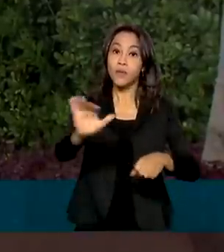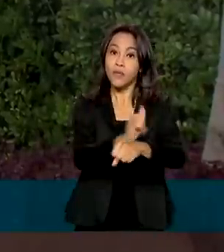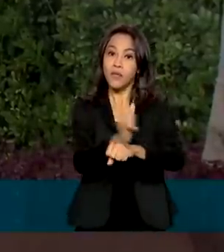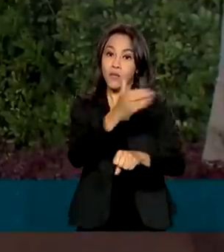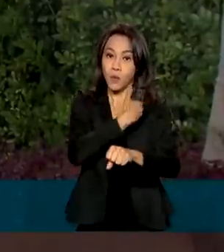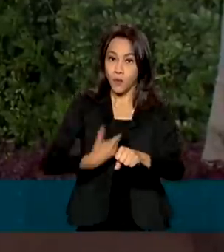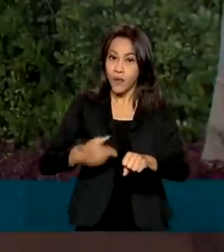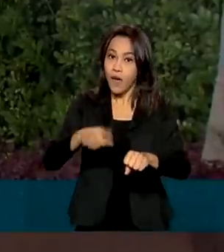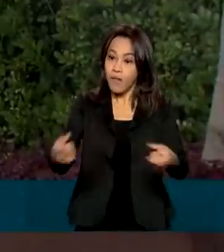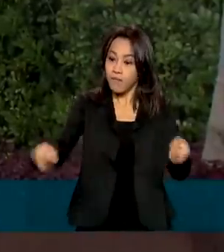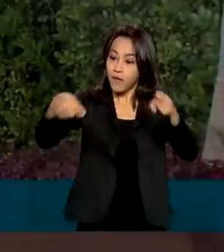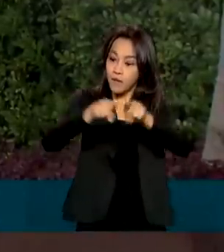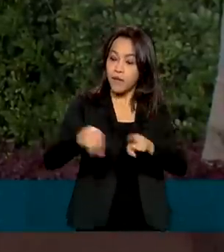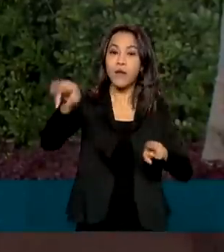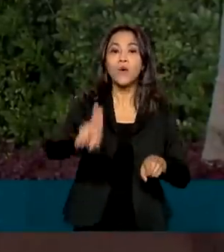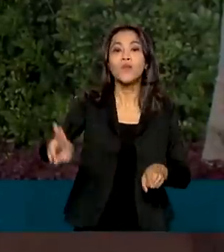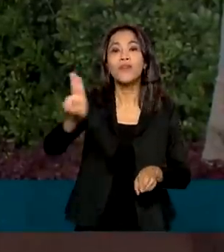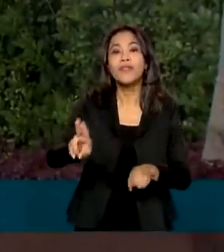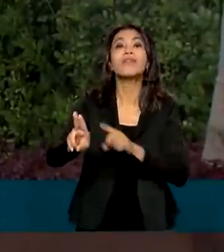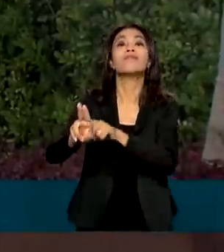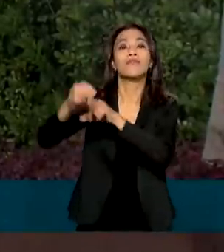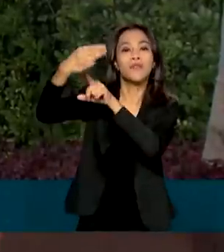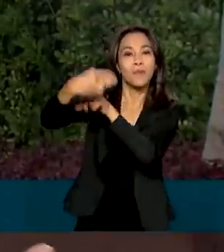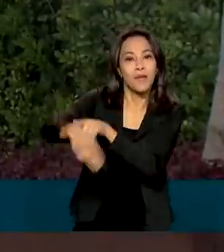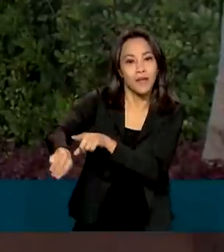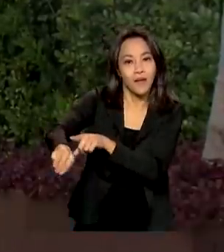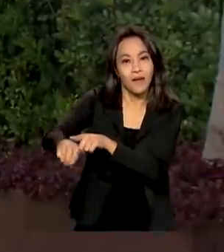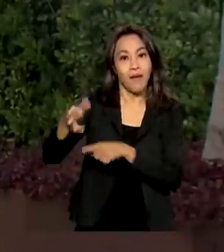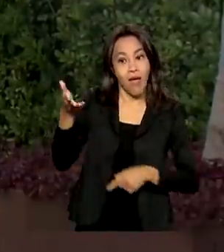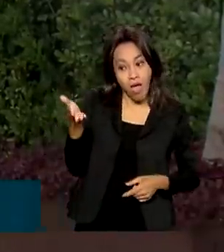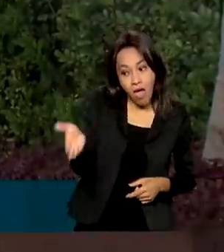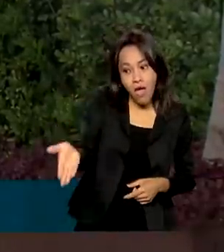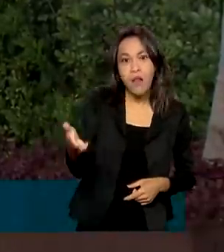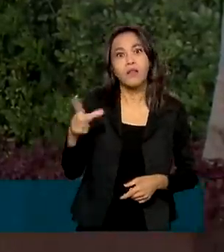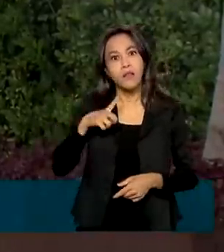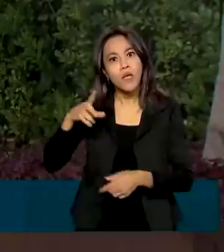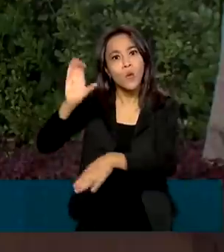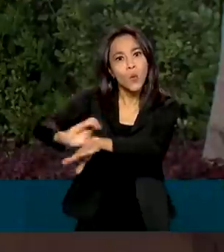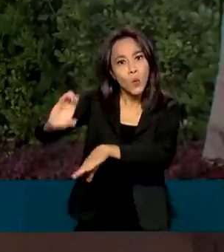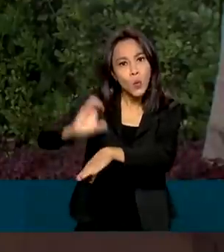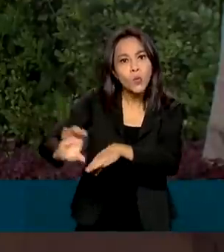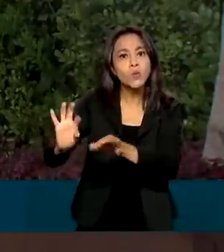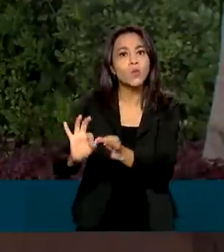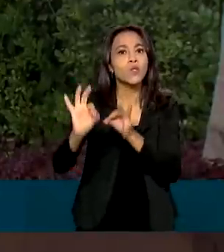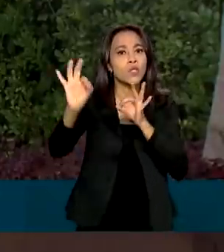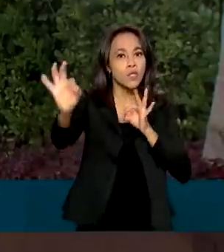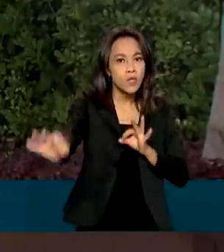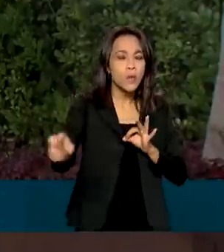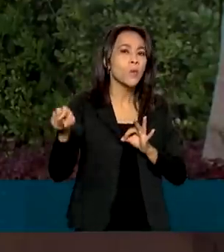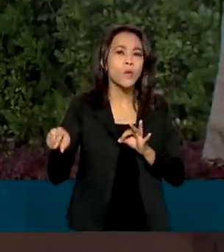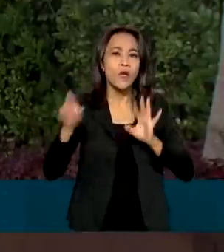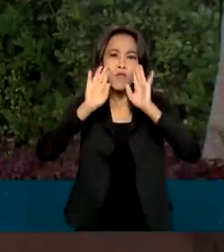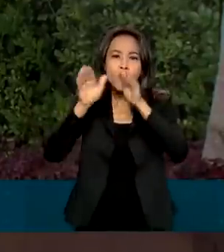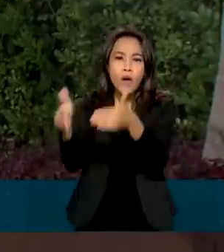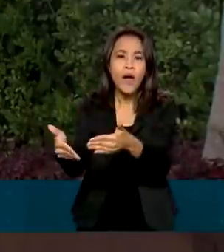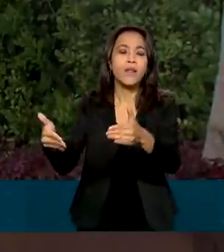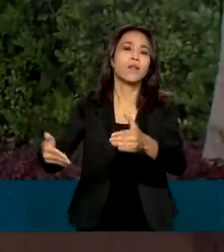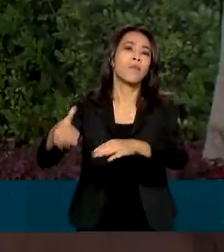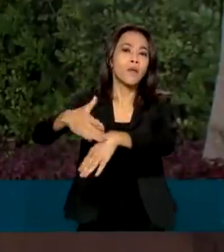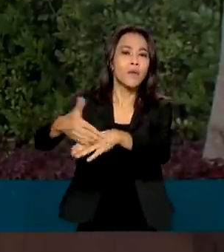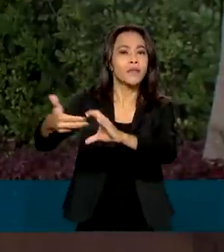parceria com a Universidade Federal do Maranhão. A instituição desenvolveu cursos de extensão voltados para as doenças raras,